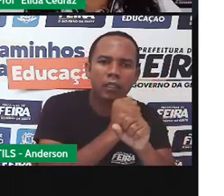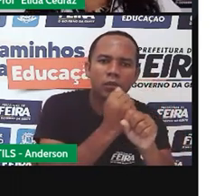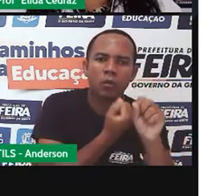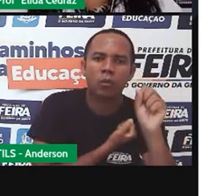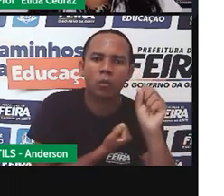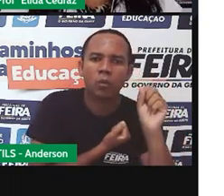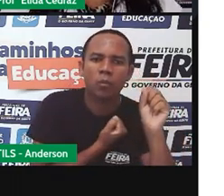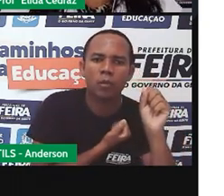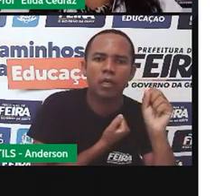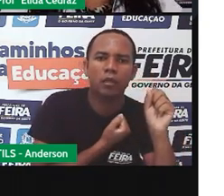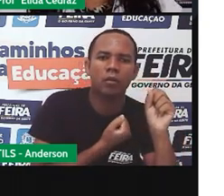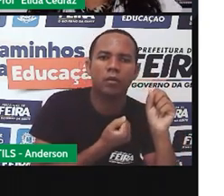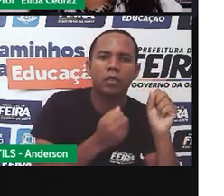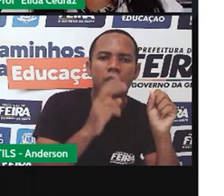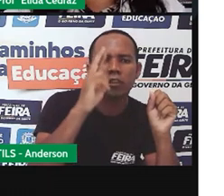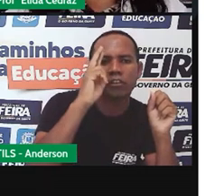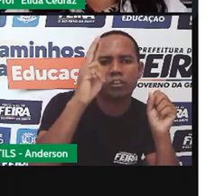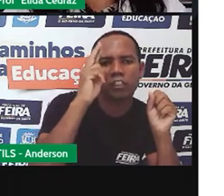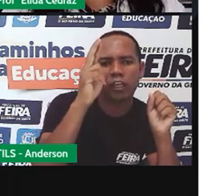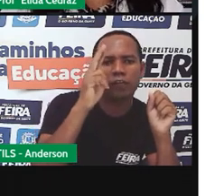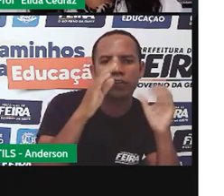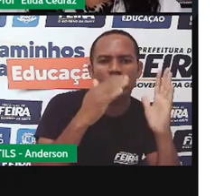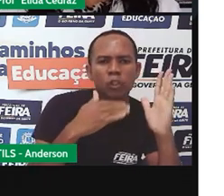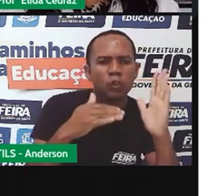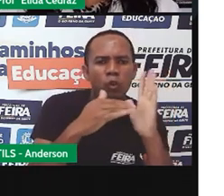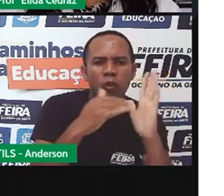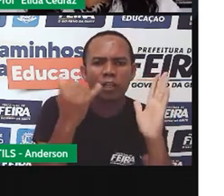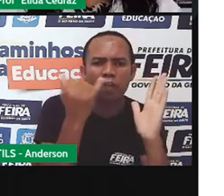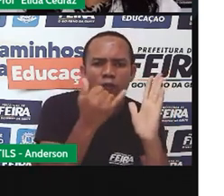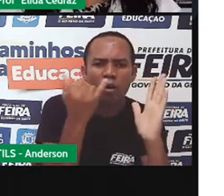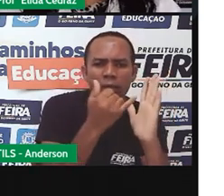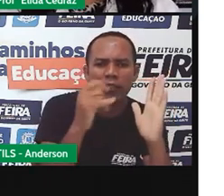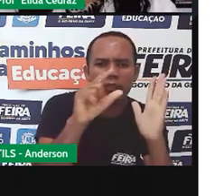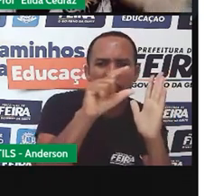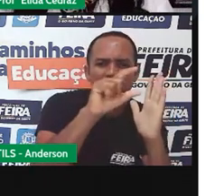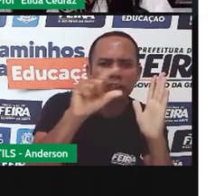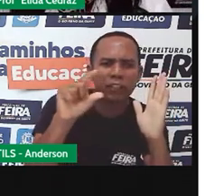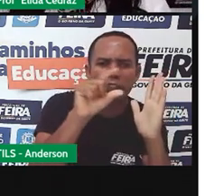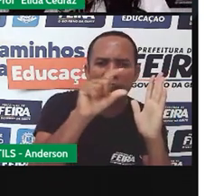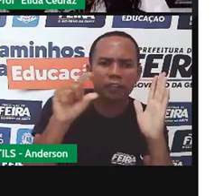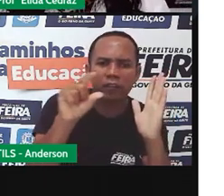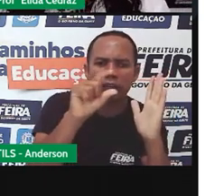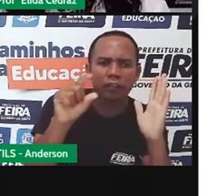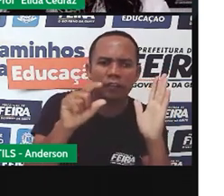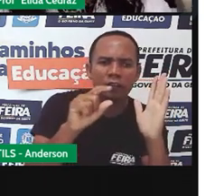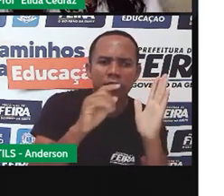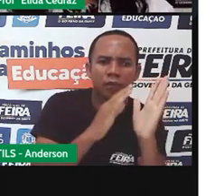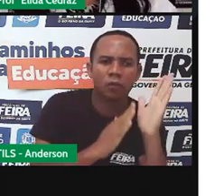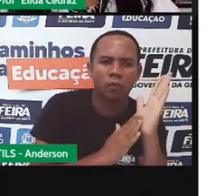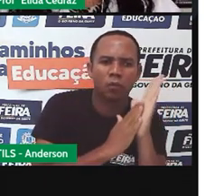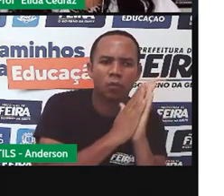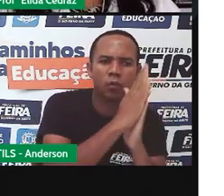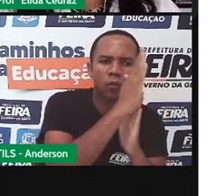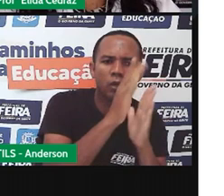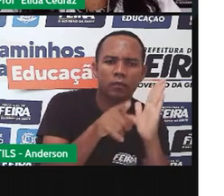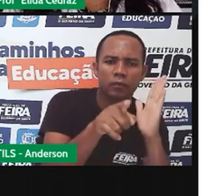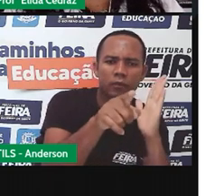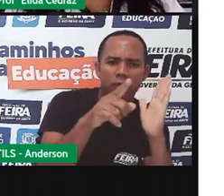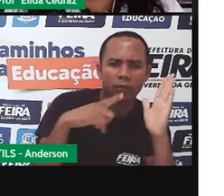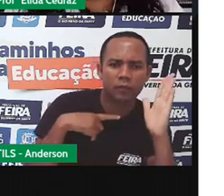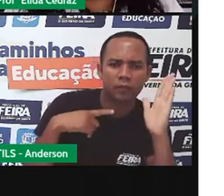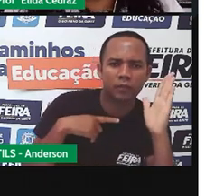número e o editor-chefe. Todas as informações do jornal impresso estão